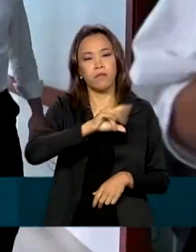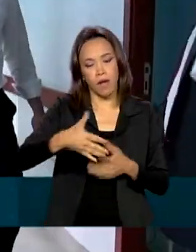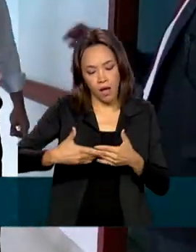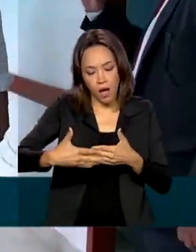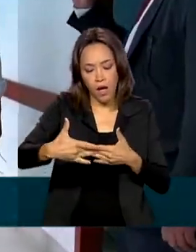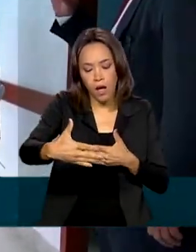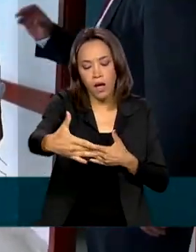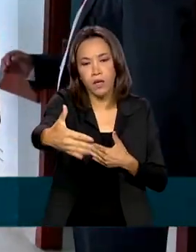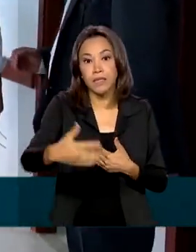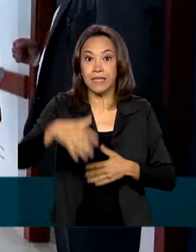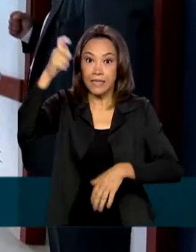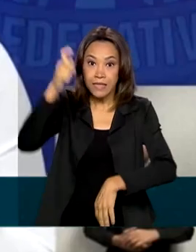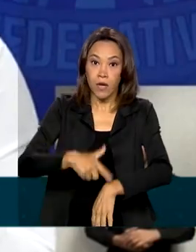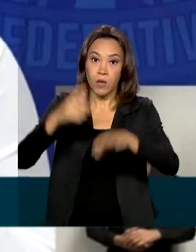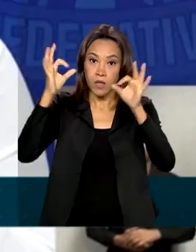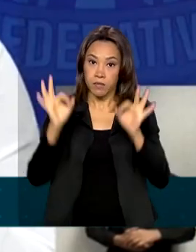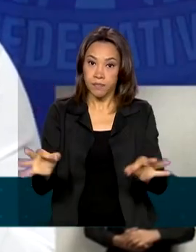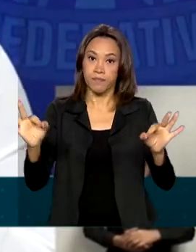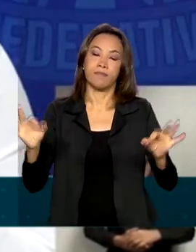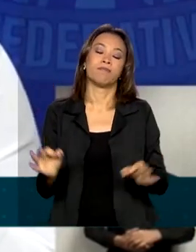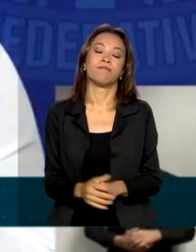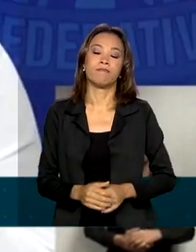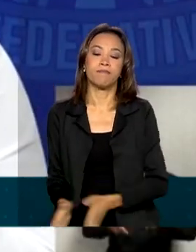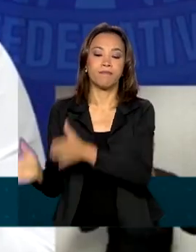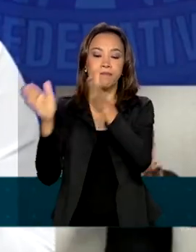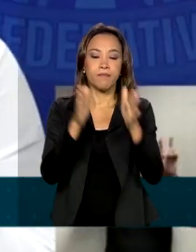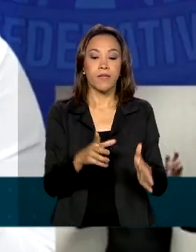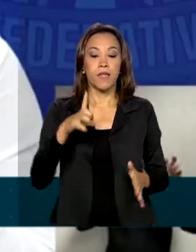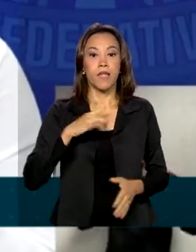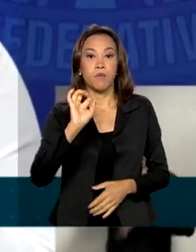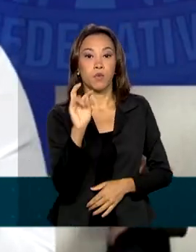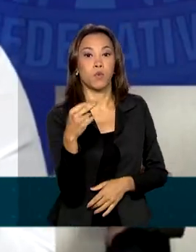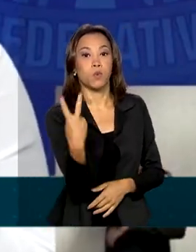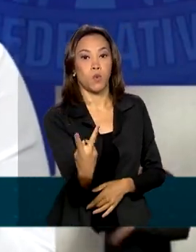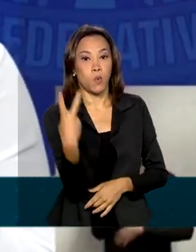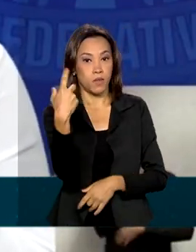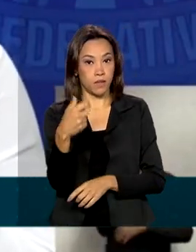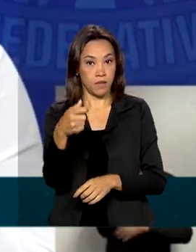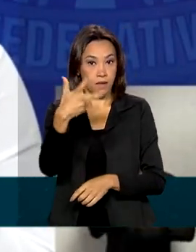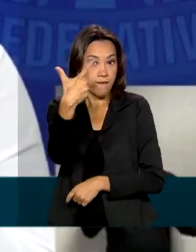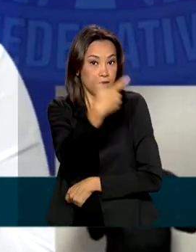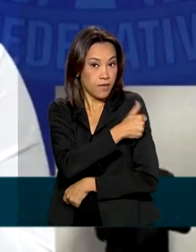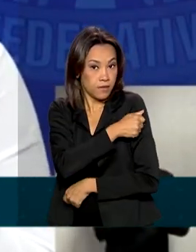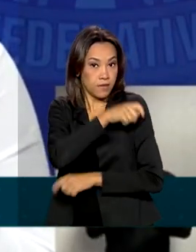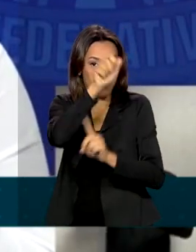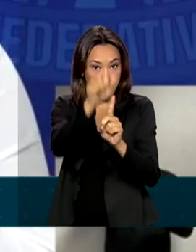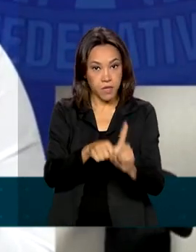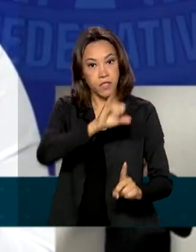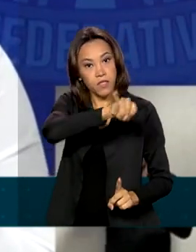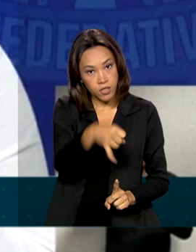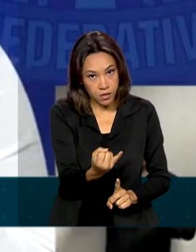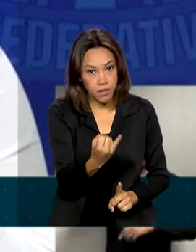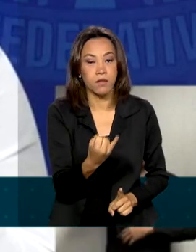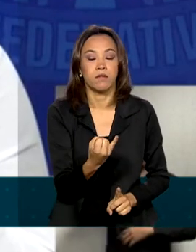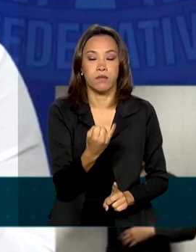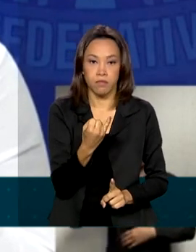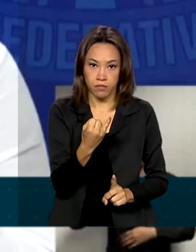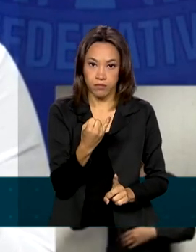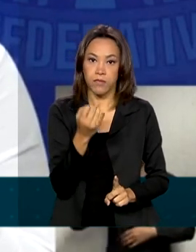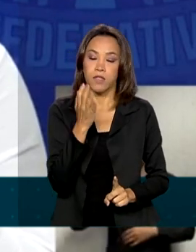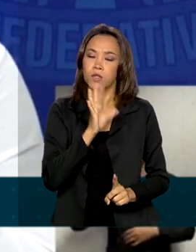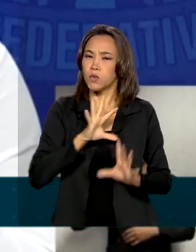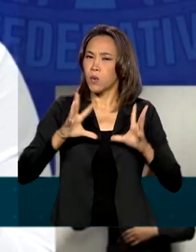forma simultânea e proporcional. Nós temos duas vacinas para janeiro, muito promissoras, de estarem liberadas. Todos